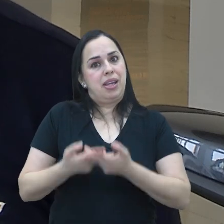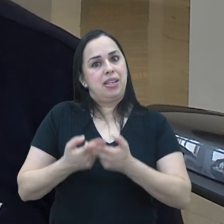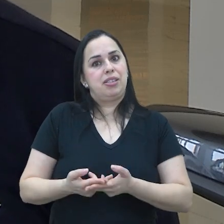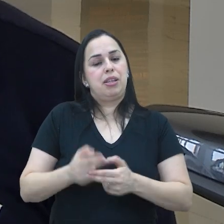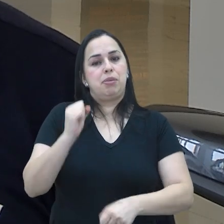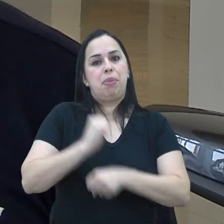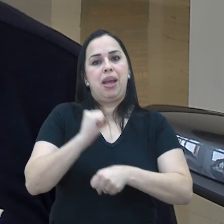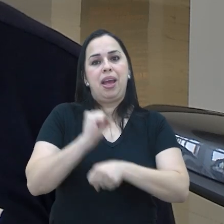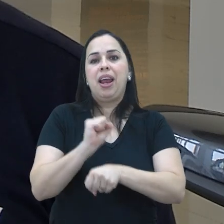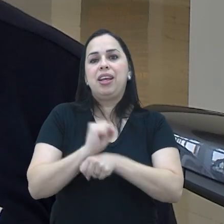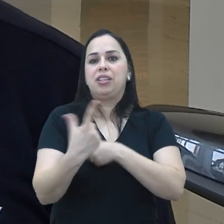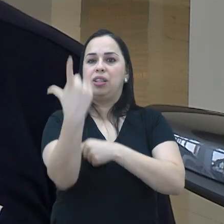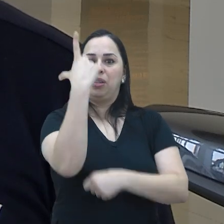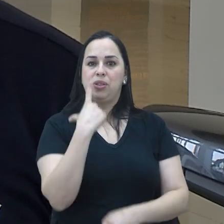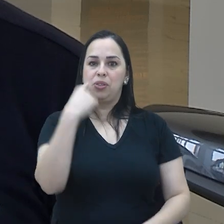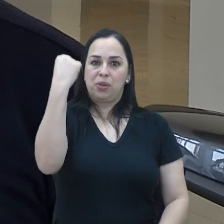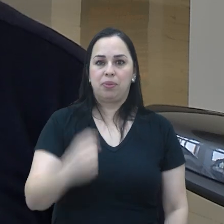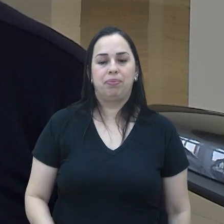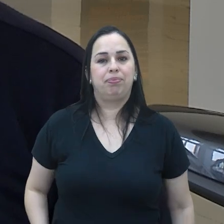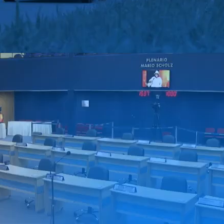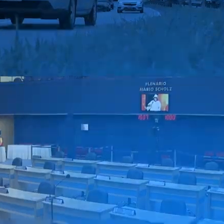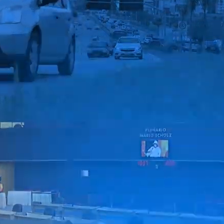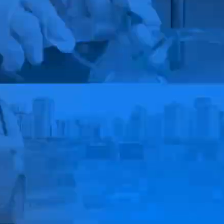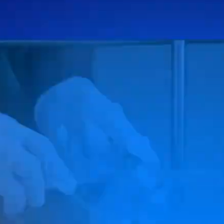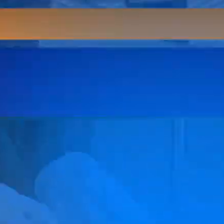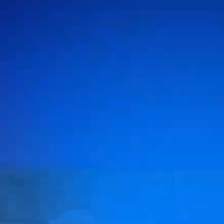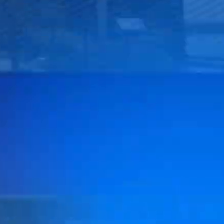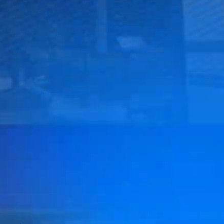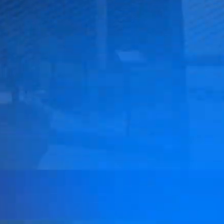de paciência para poder fazer um bom negócio com o consórcio.